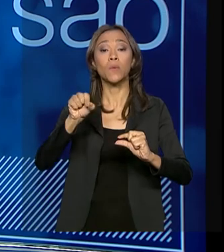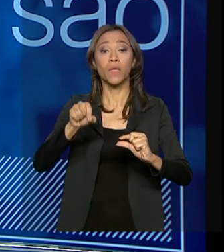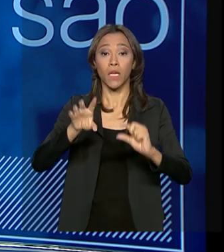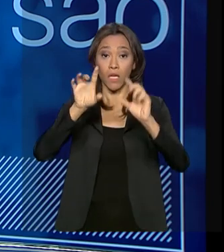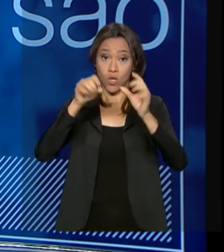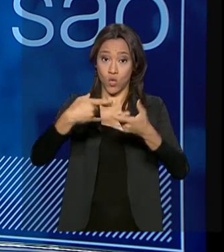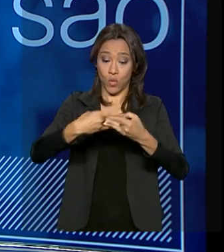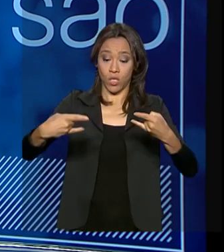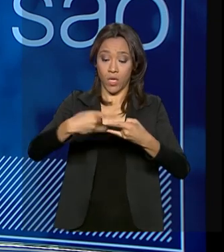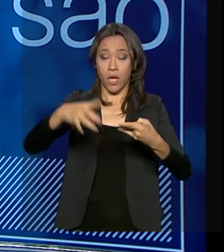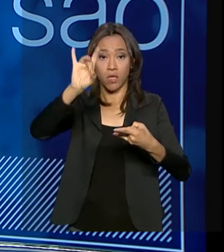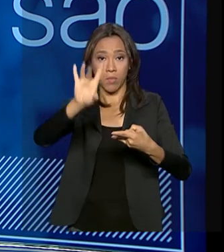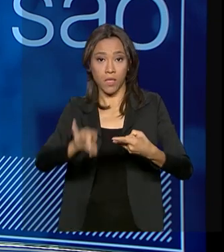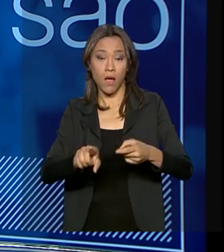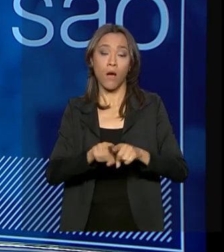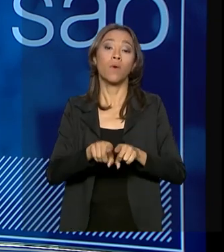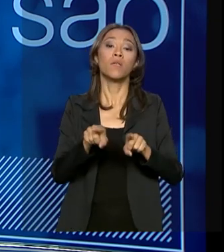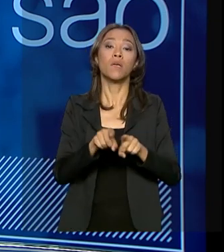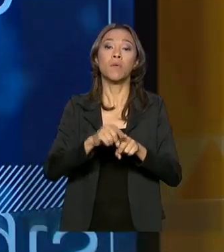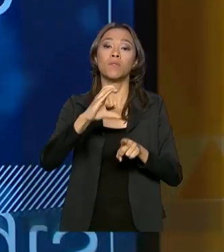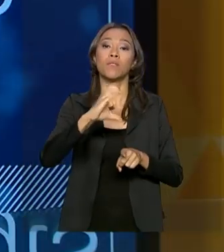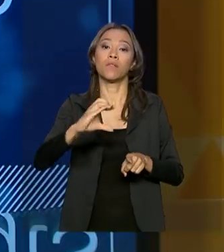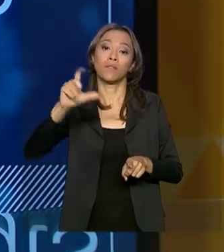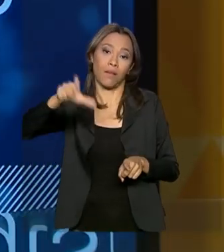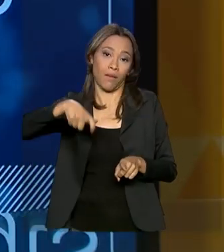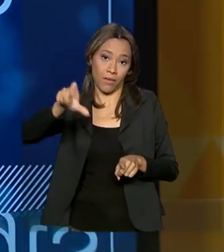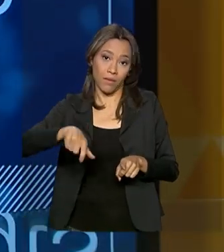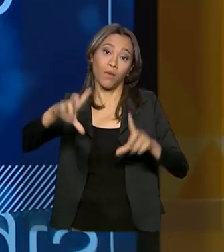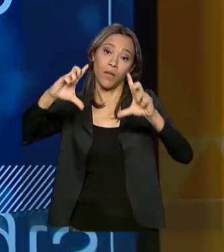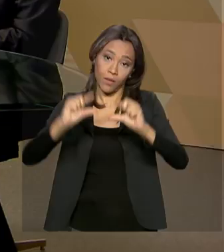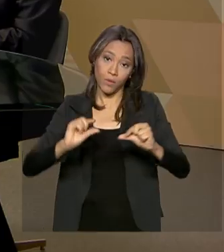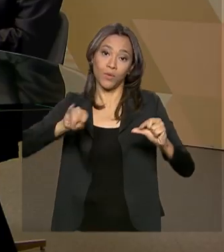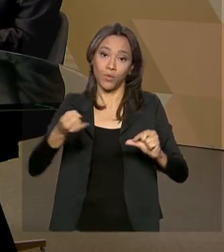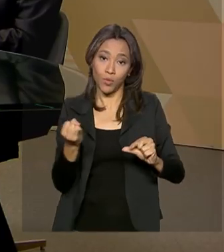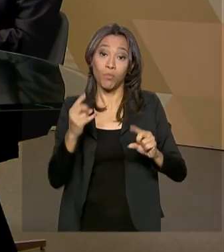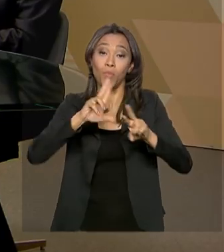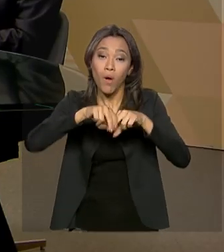de crédito, porque ficou muito claro. A partir dessa interlocução com as pessoas.